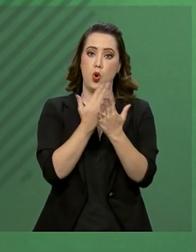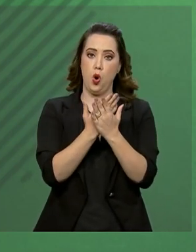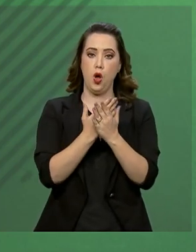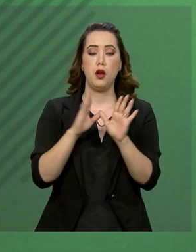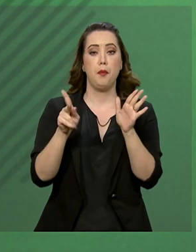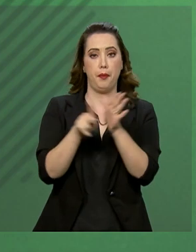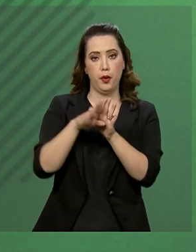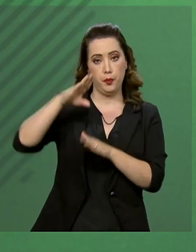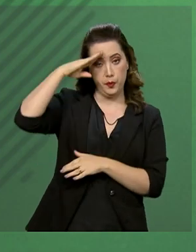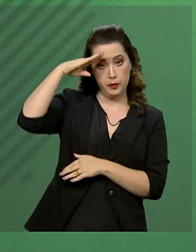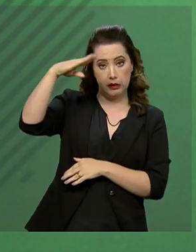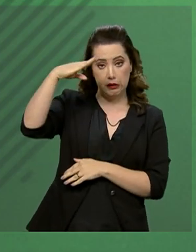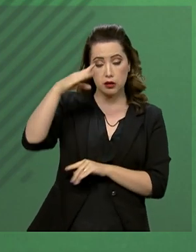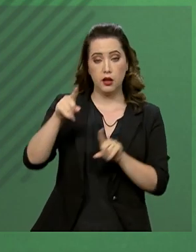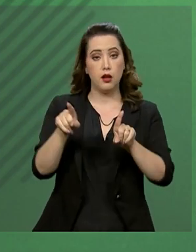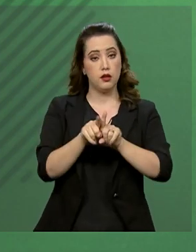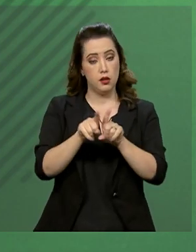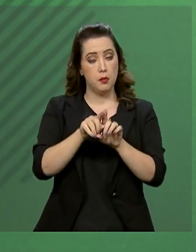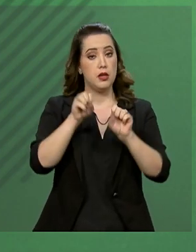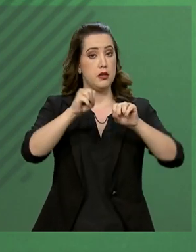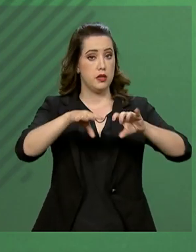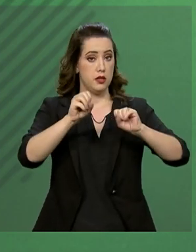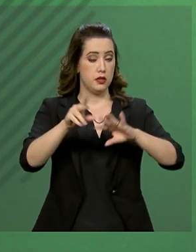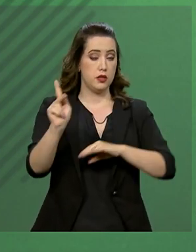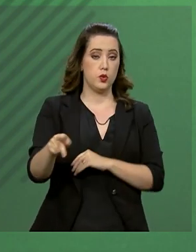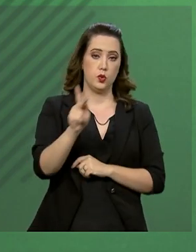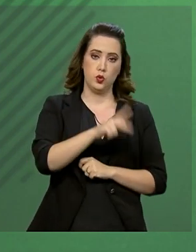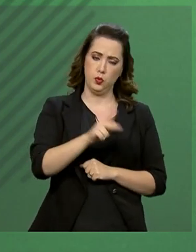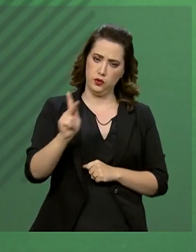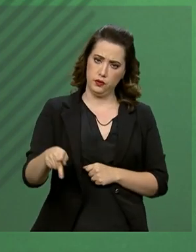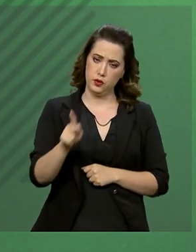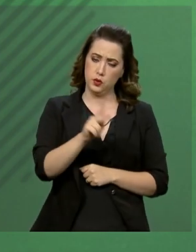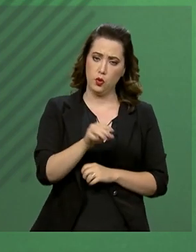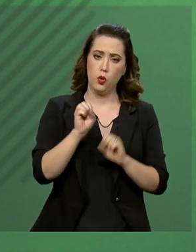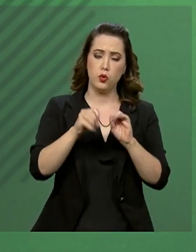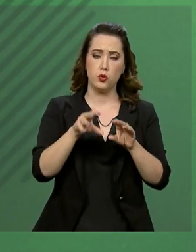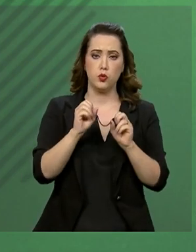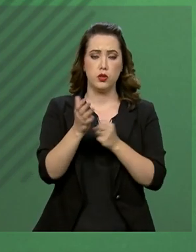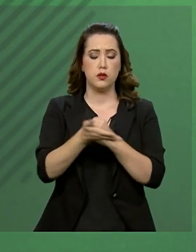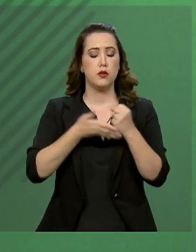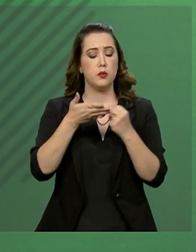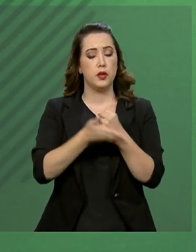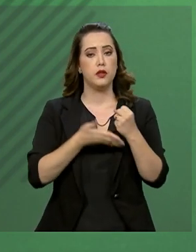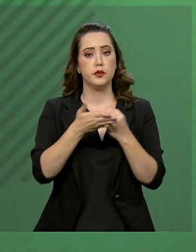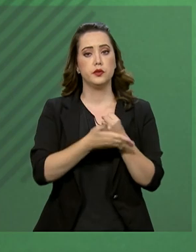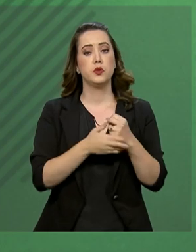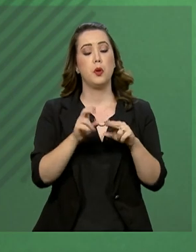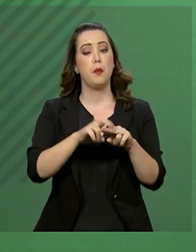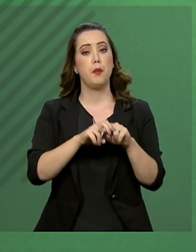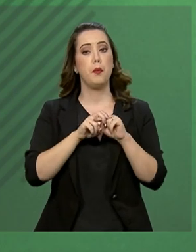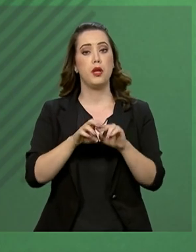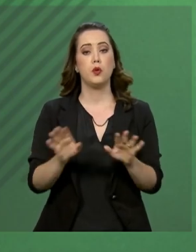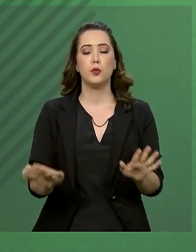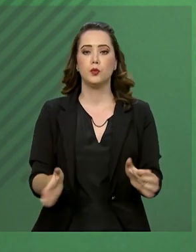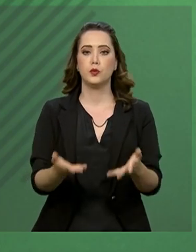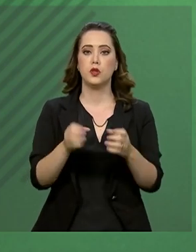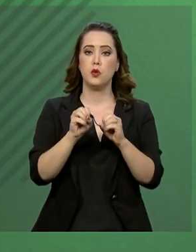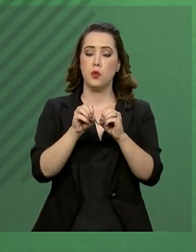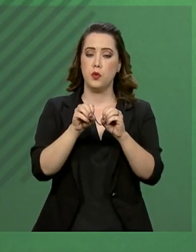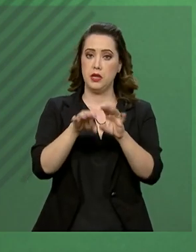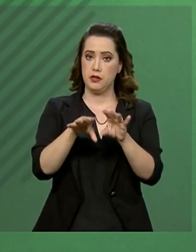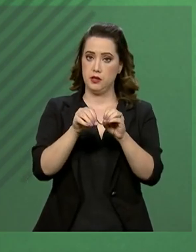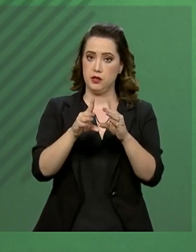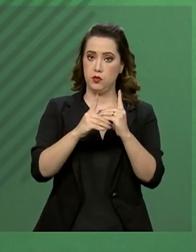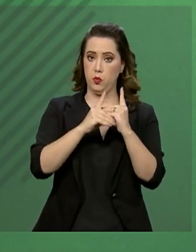-militares e formação de professores da educação básica por meio de ensino à